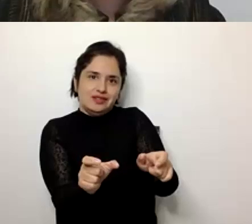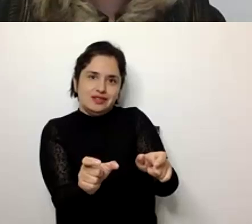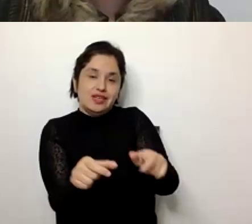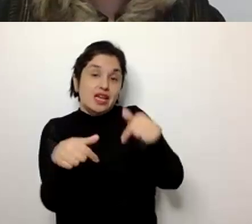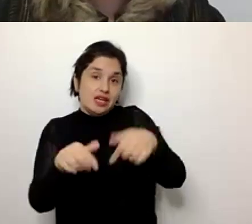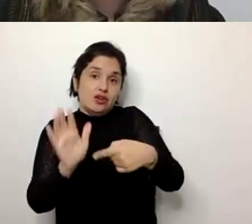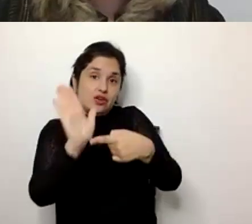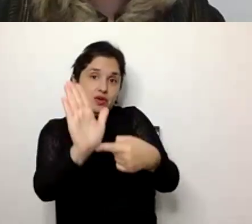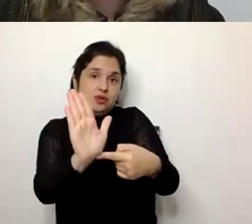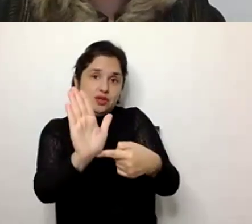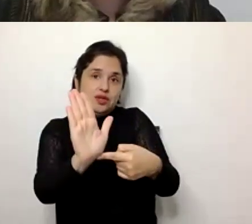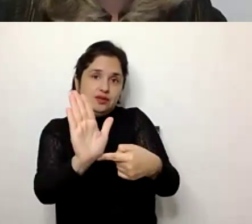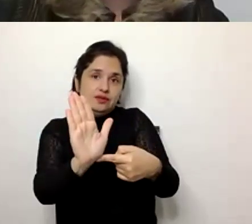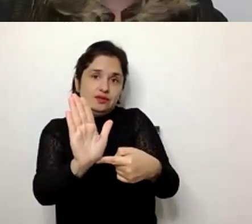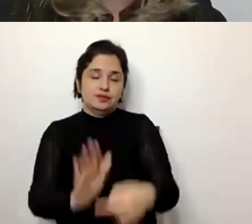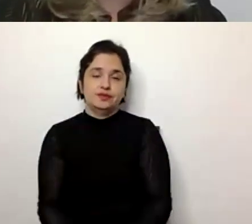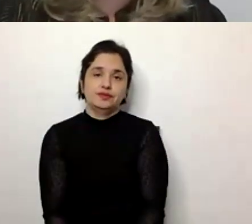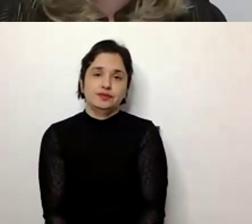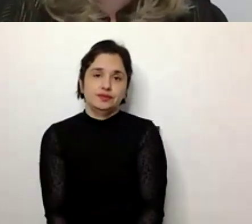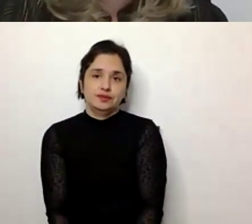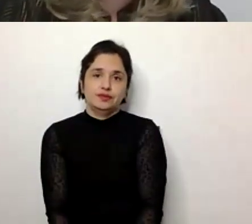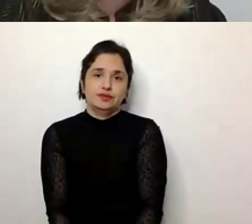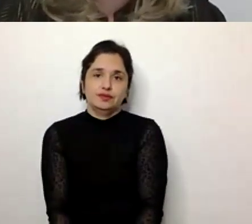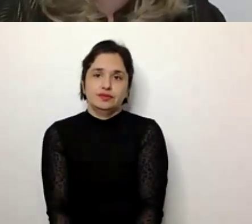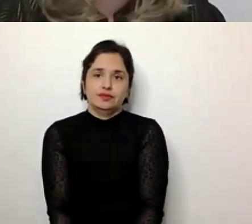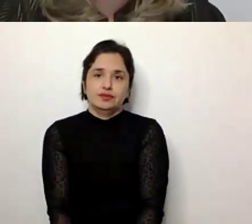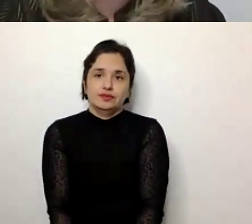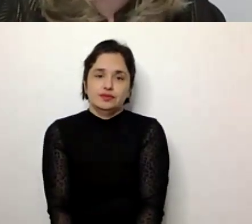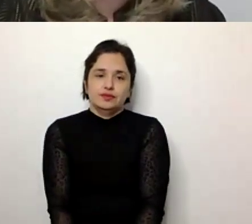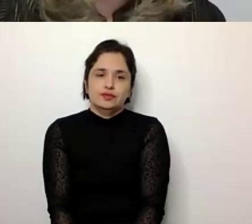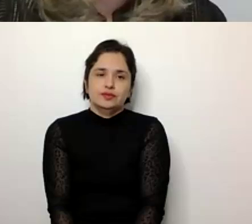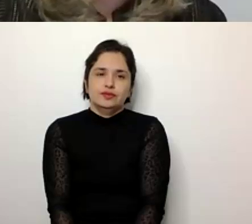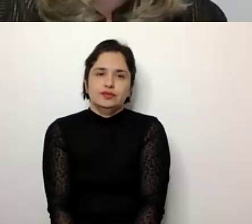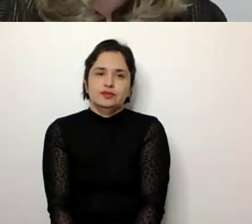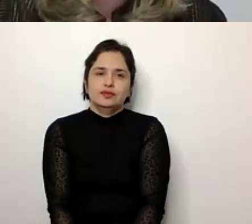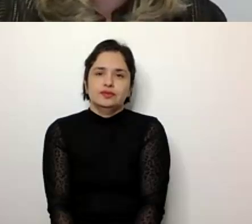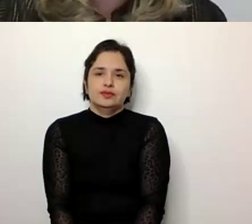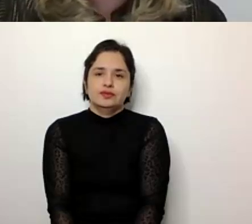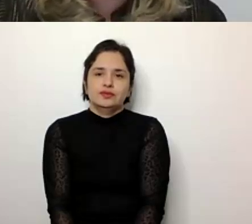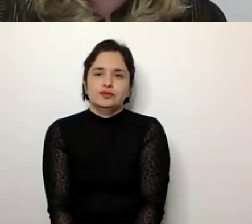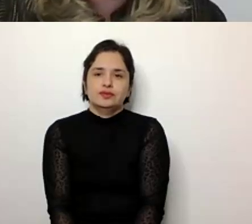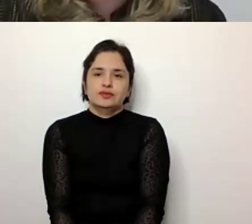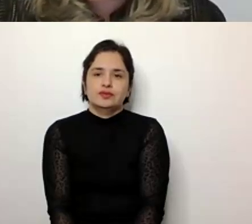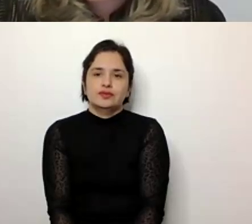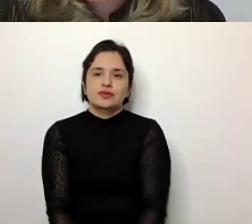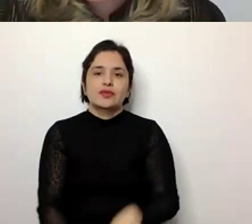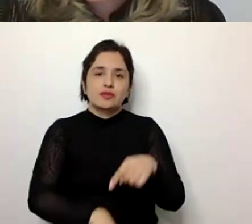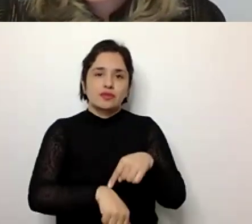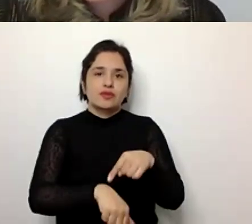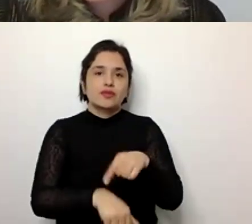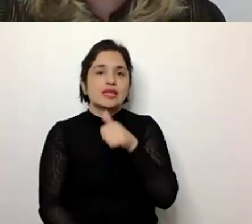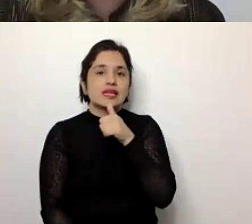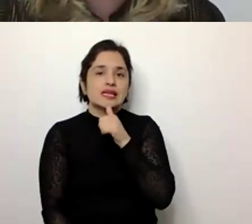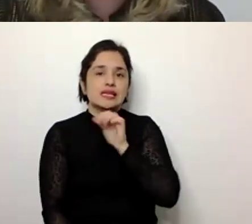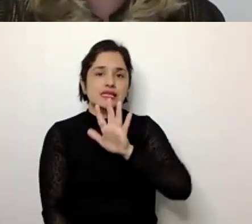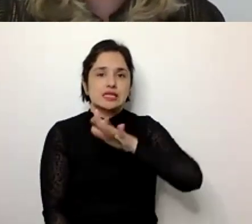mostrar aí como algum aspecto importante a mirar. Nós estão quedando cinco minutos,